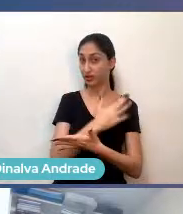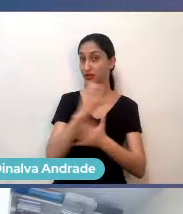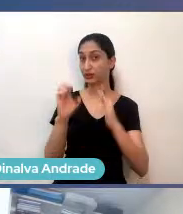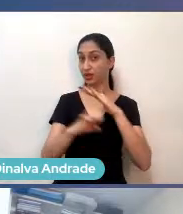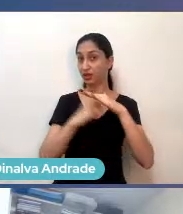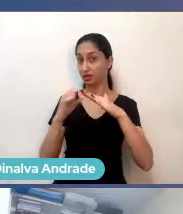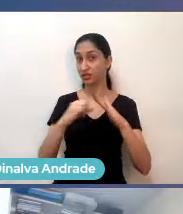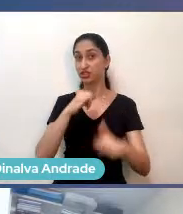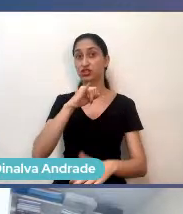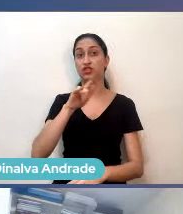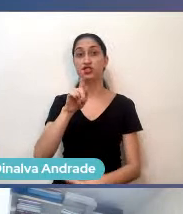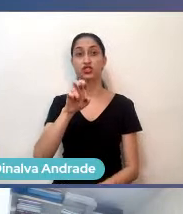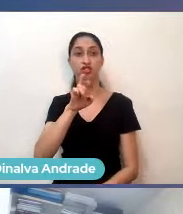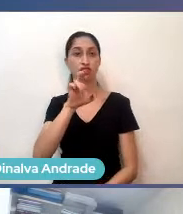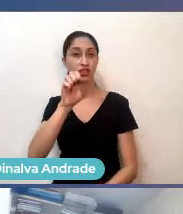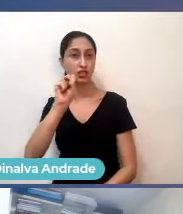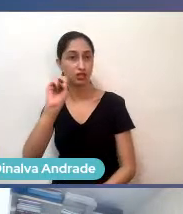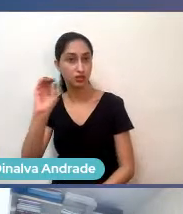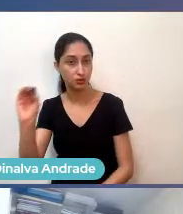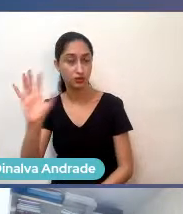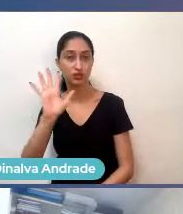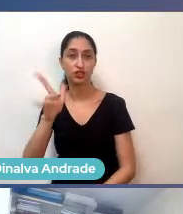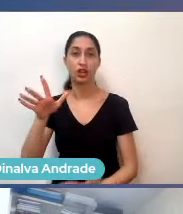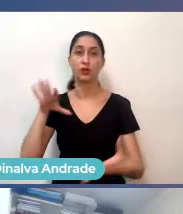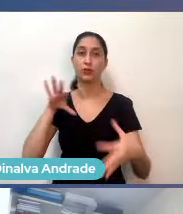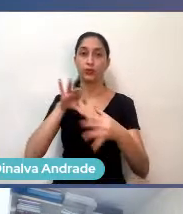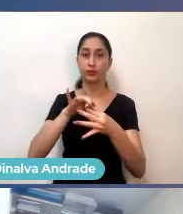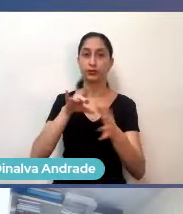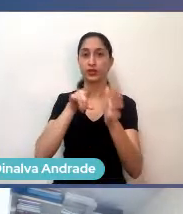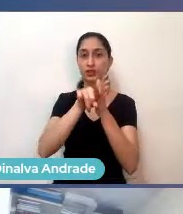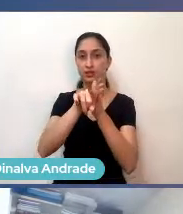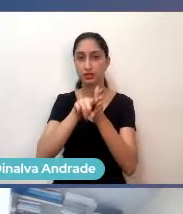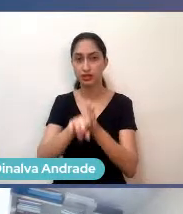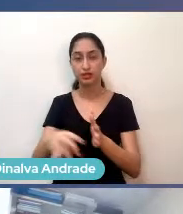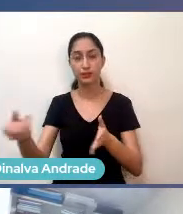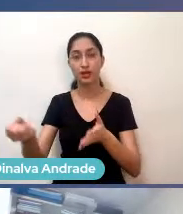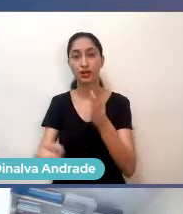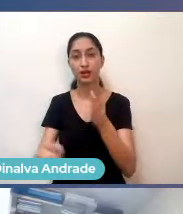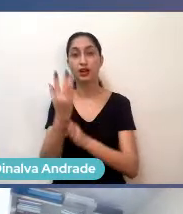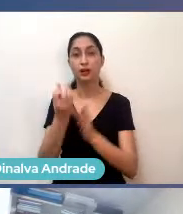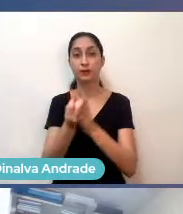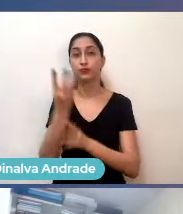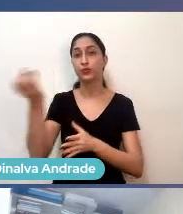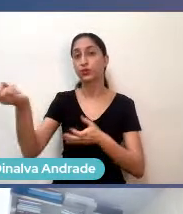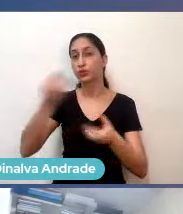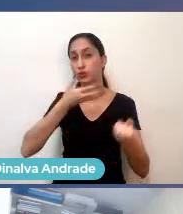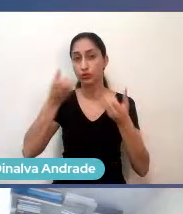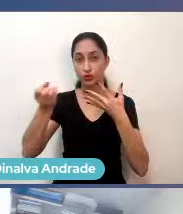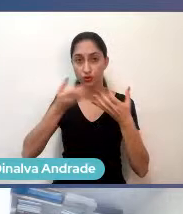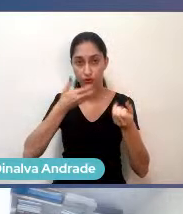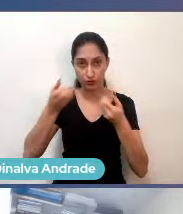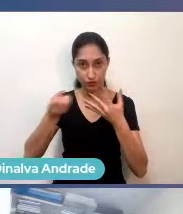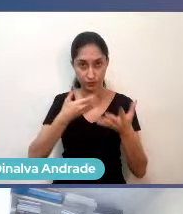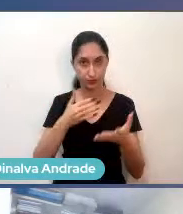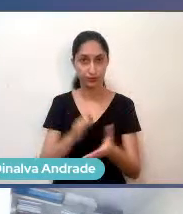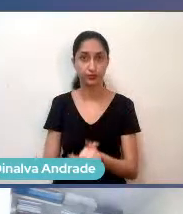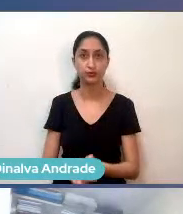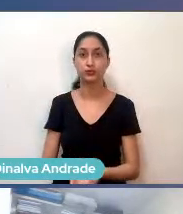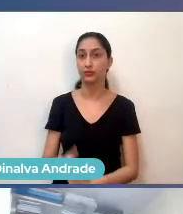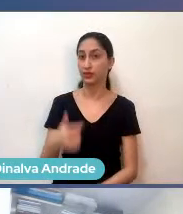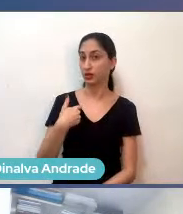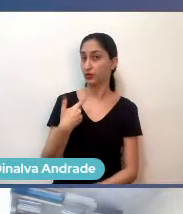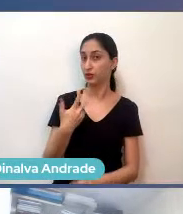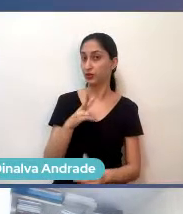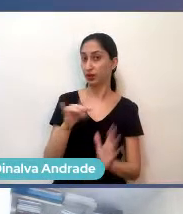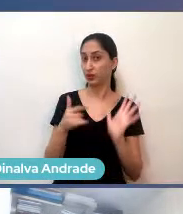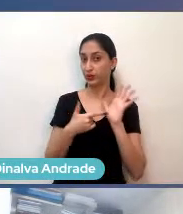conexões com universidades, com pesquisas para a geração de novos negócios e de inovação. Aqui eu fiz um overview, não